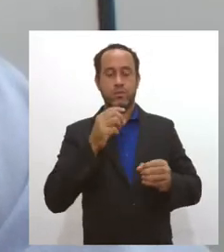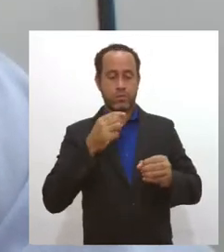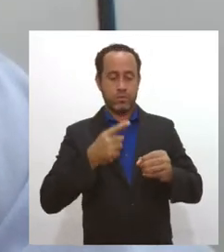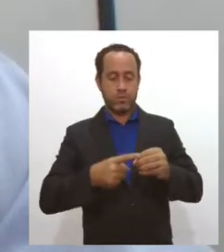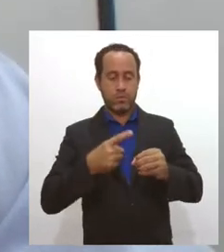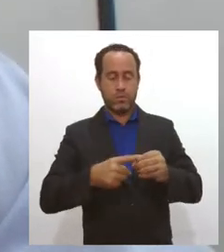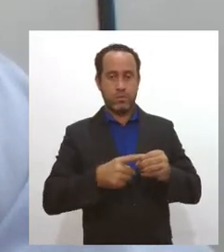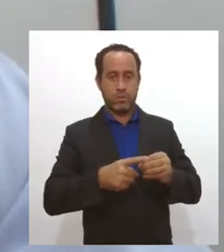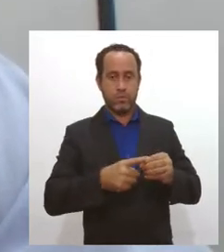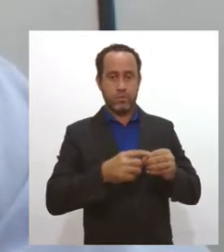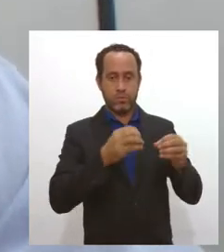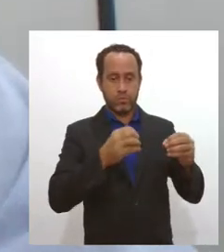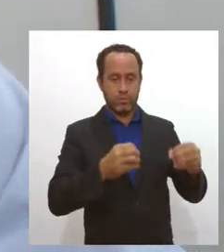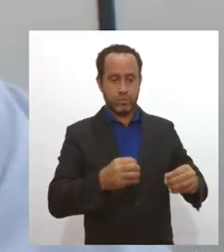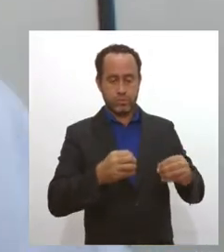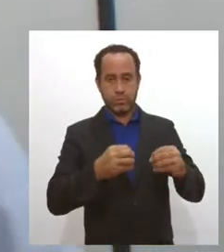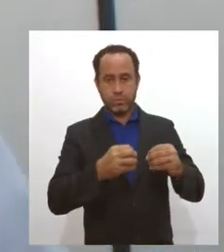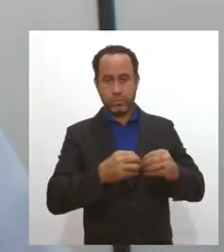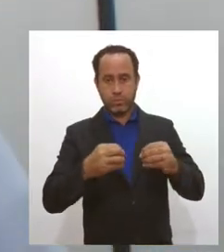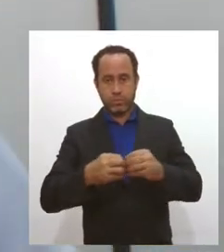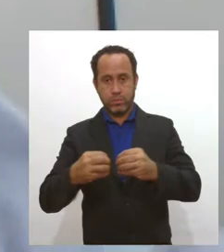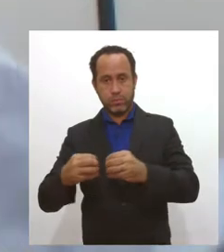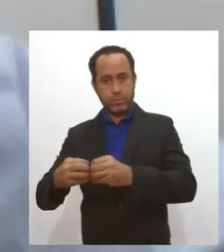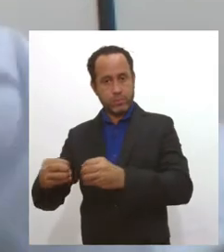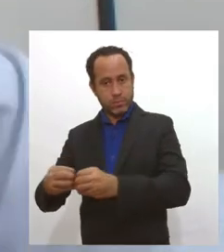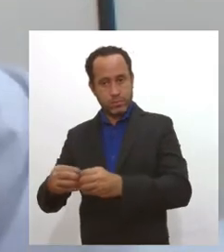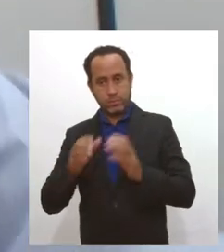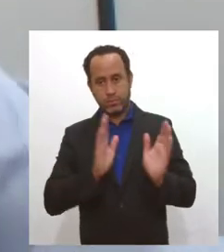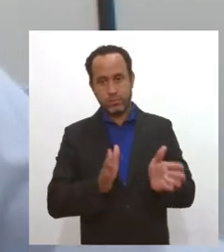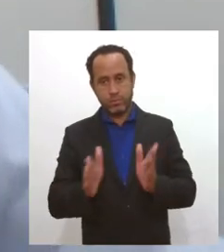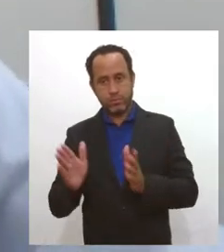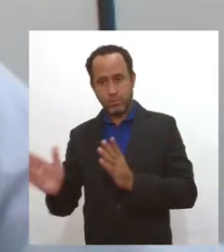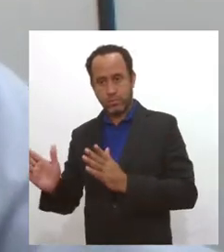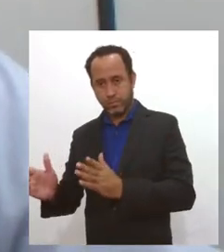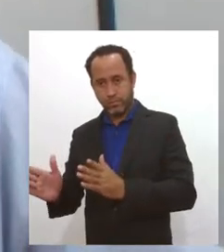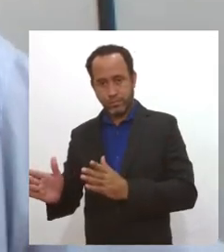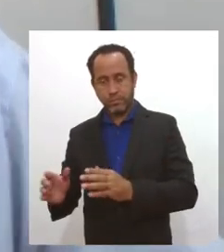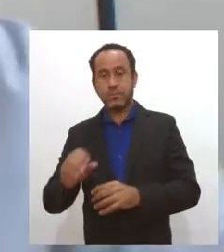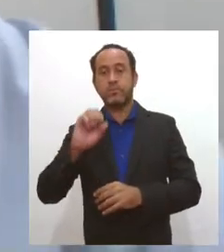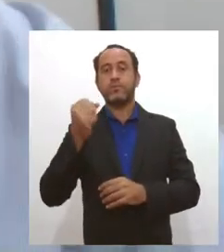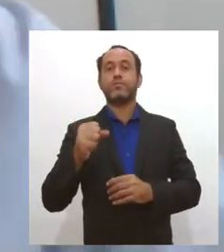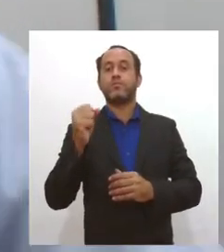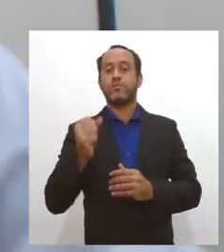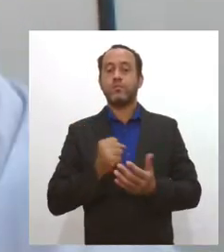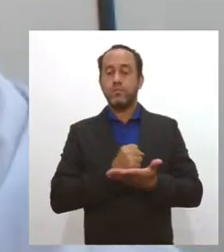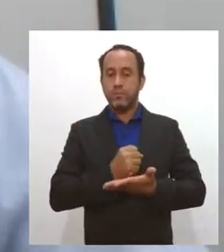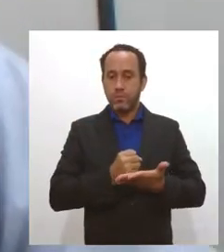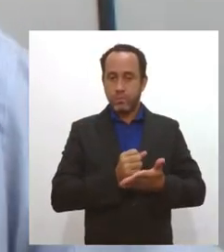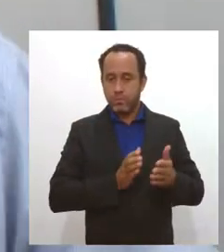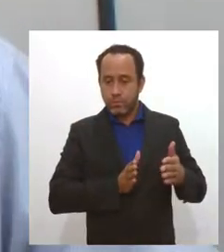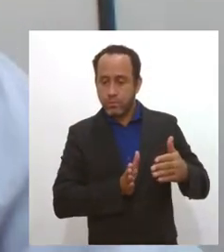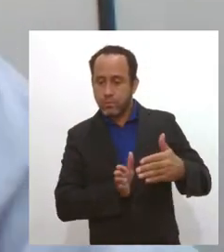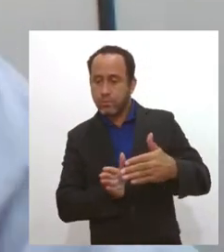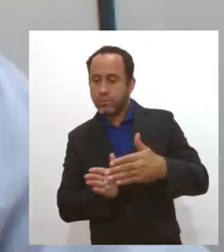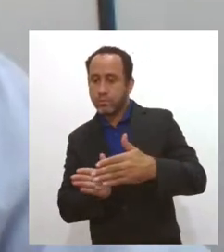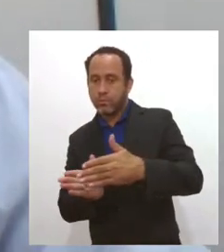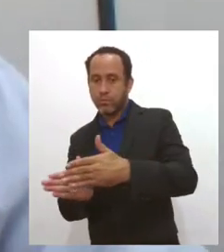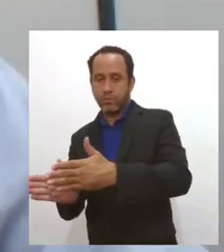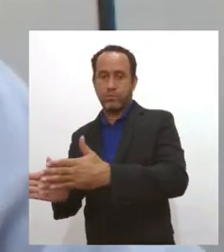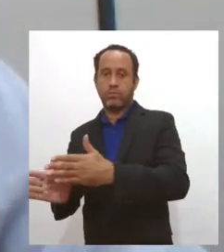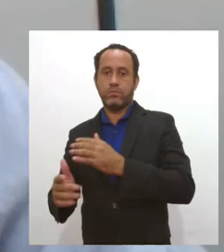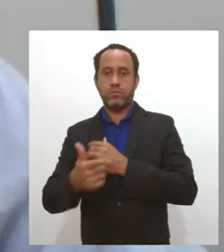e tem, entra em Sergipe com uma vazão de aproximadamente